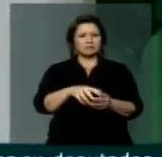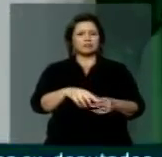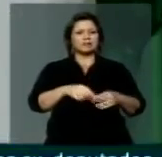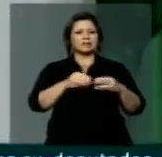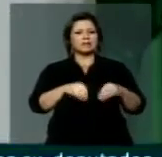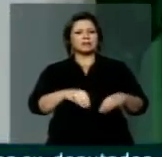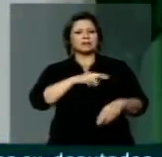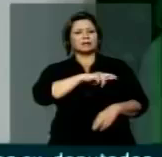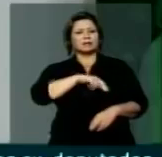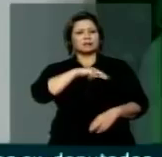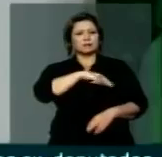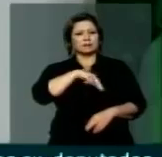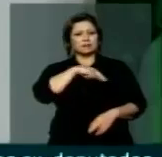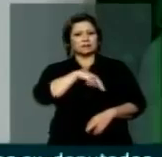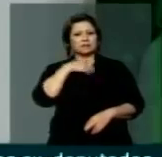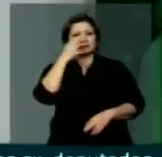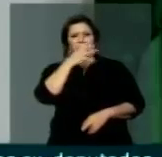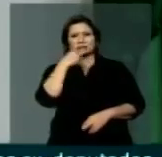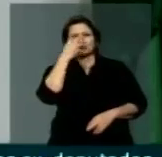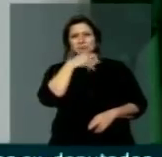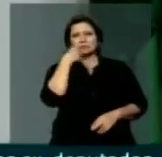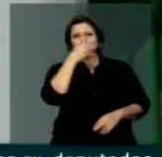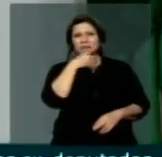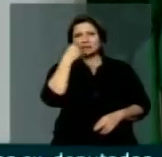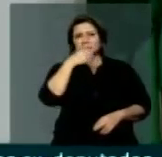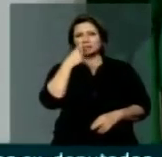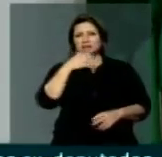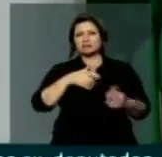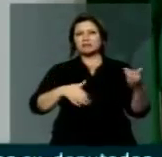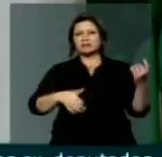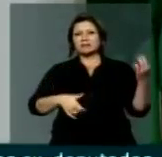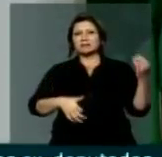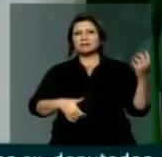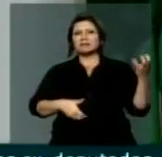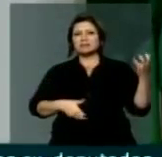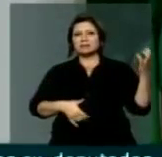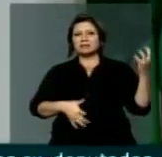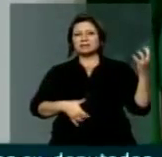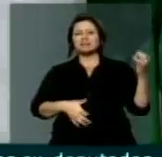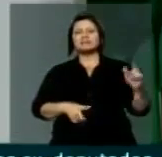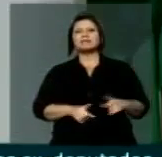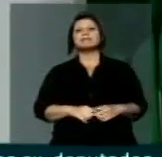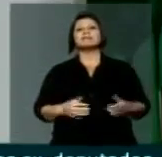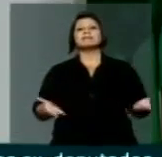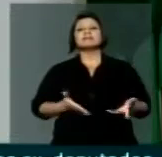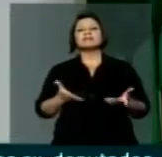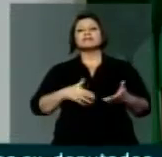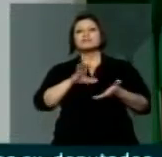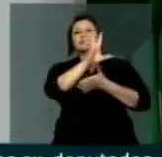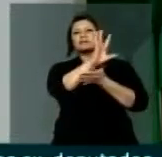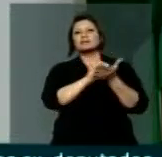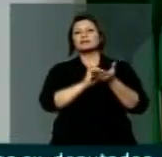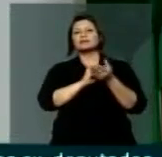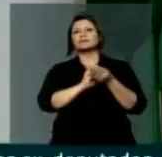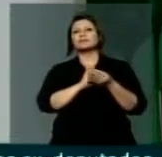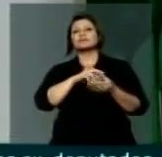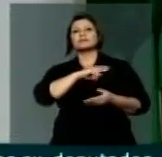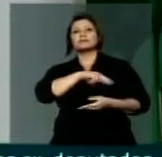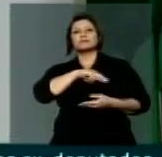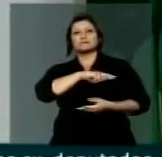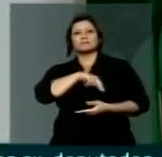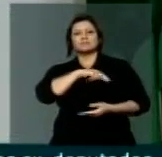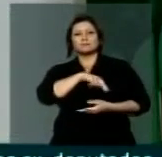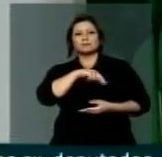poesia, a terra da cantoria de viola. E é por isso que eu vou começar plagiando um poeta,